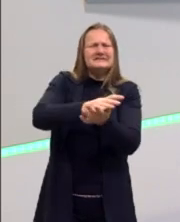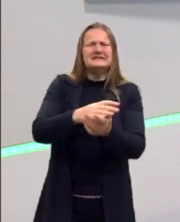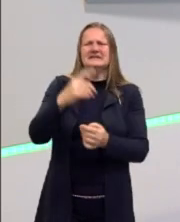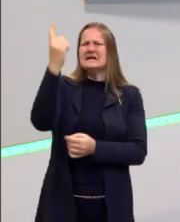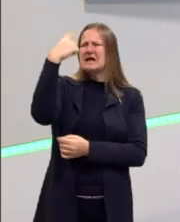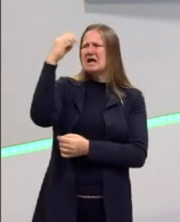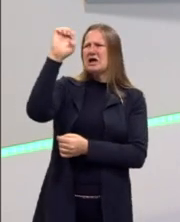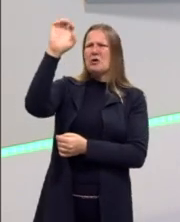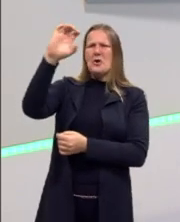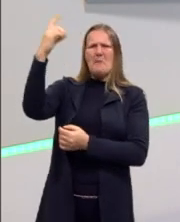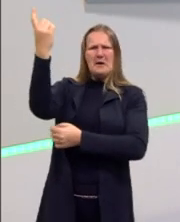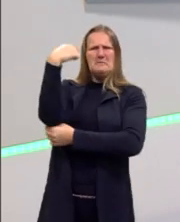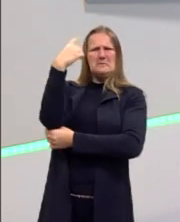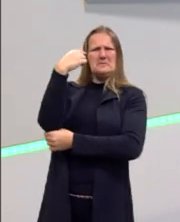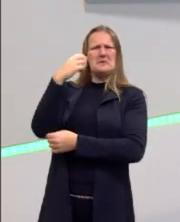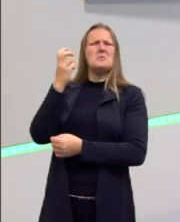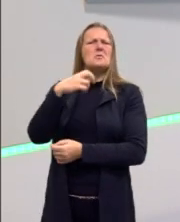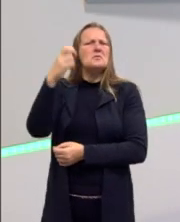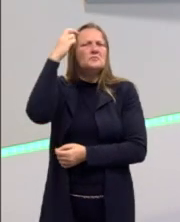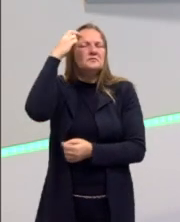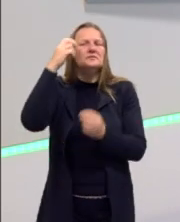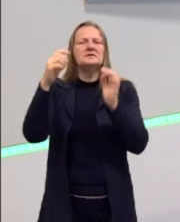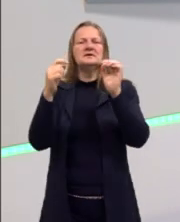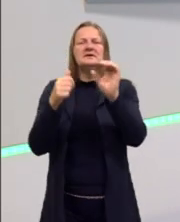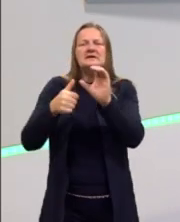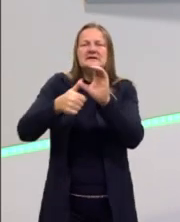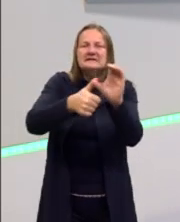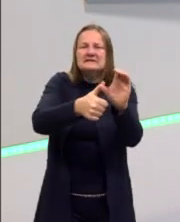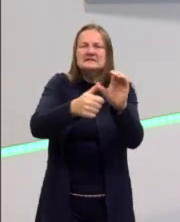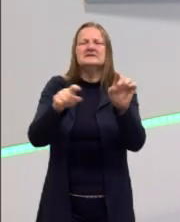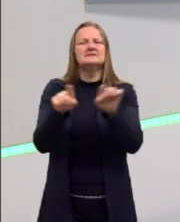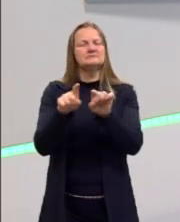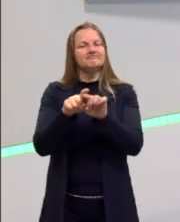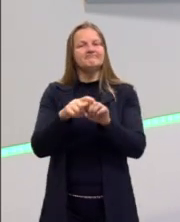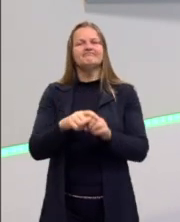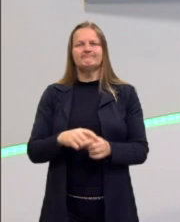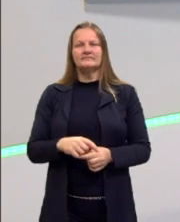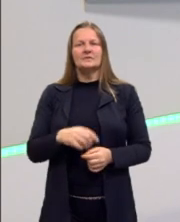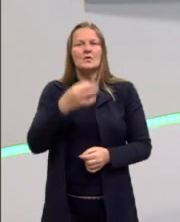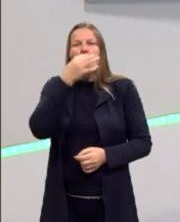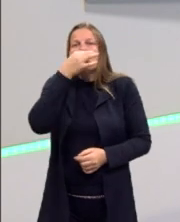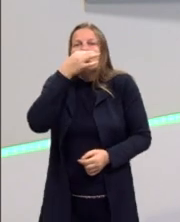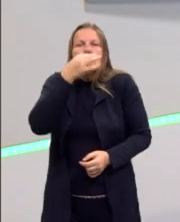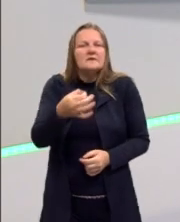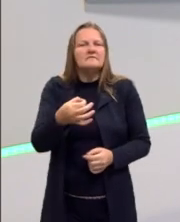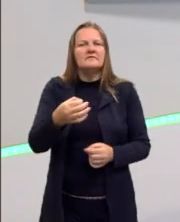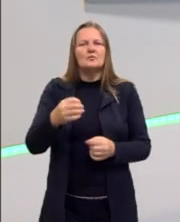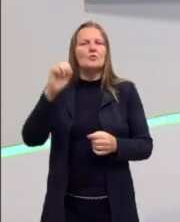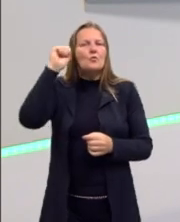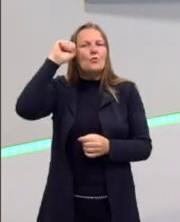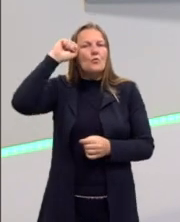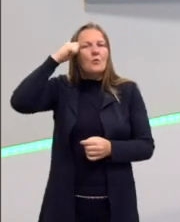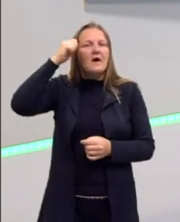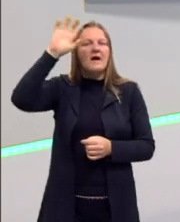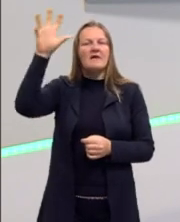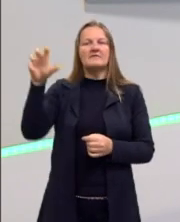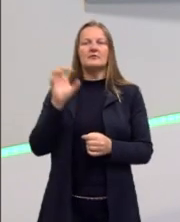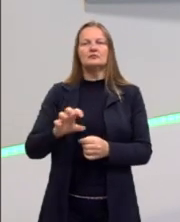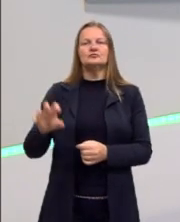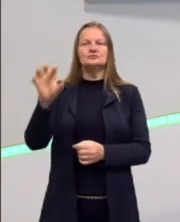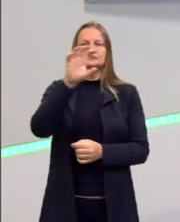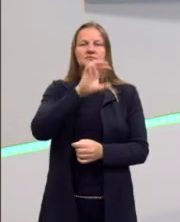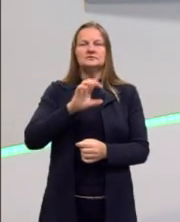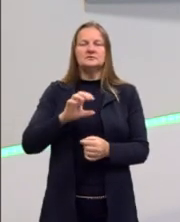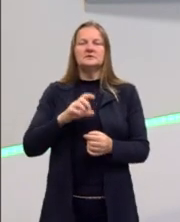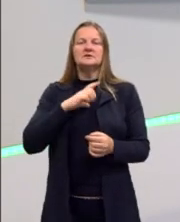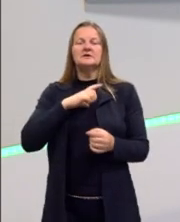europeia, do cristianismo. Então, isso foi extremamente danoso para o continente africano. E até hoje se diz,